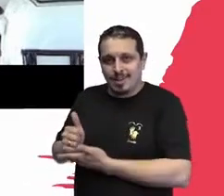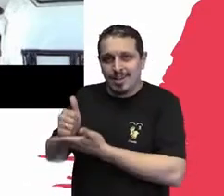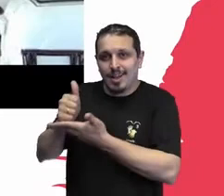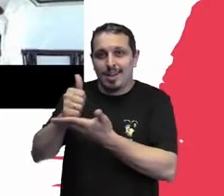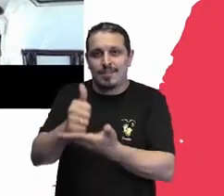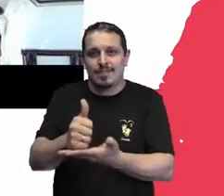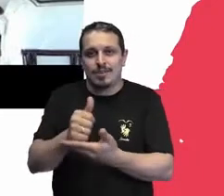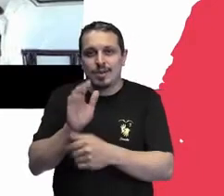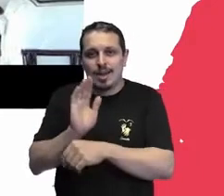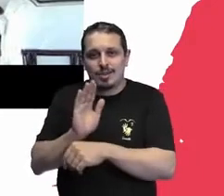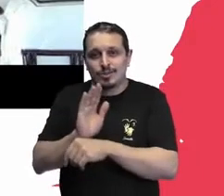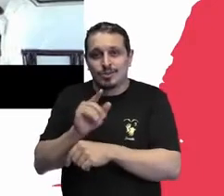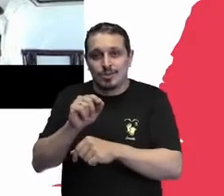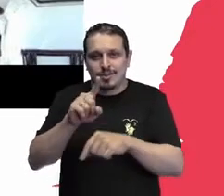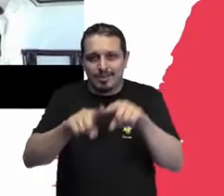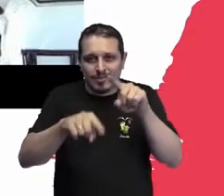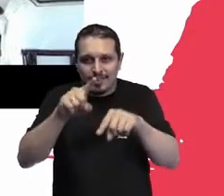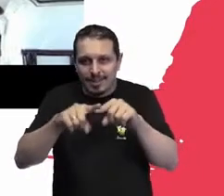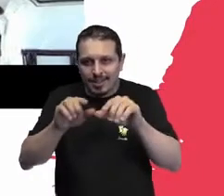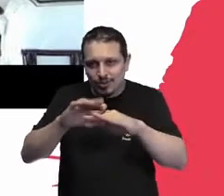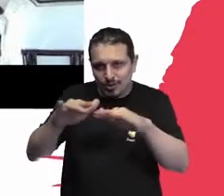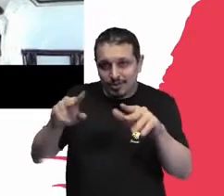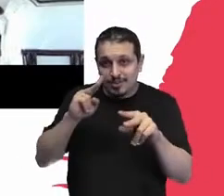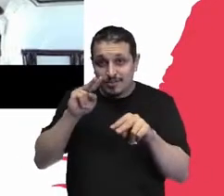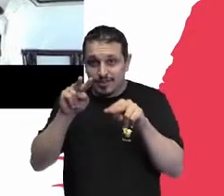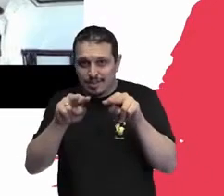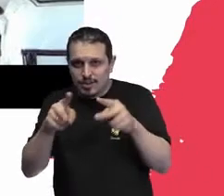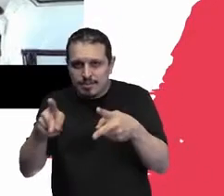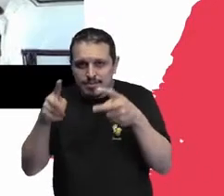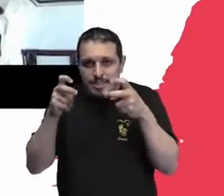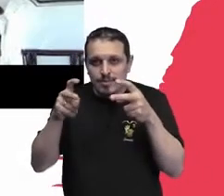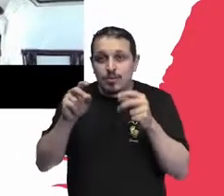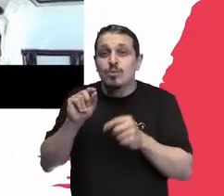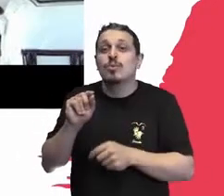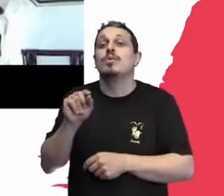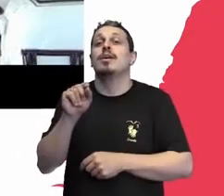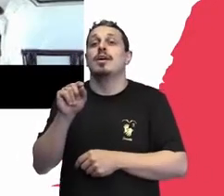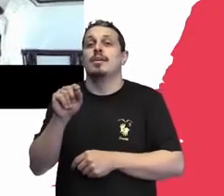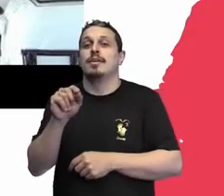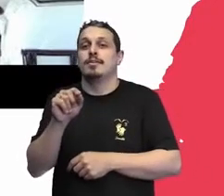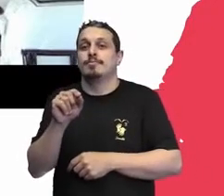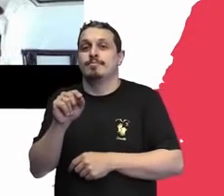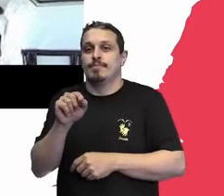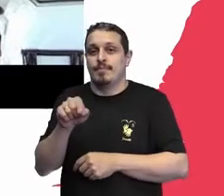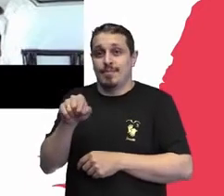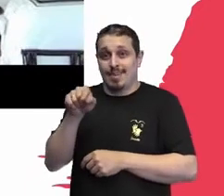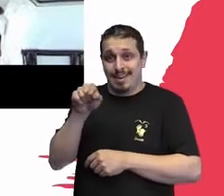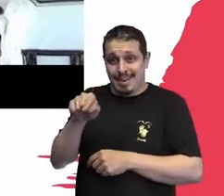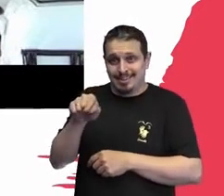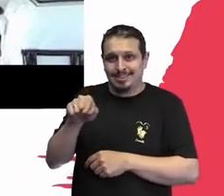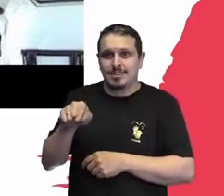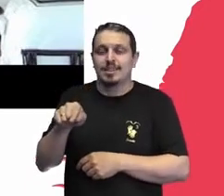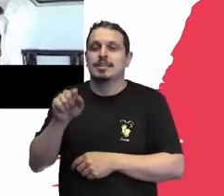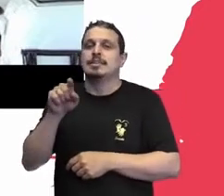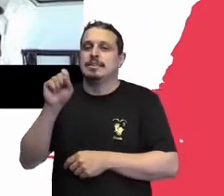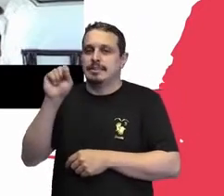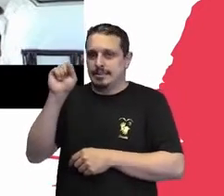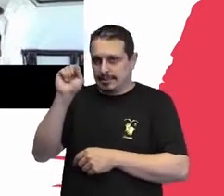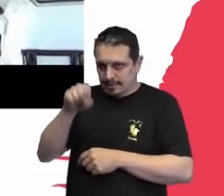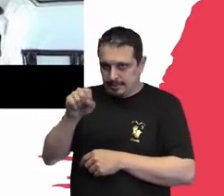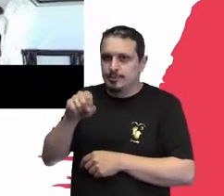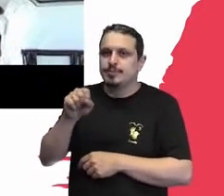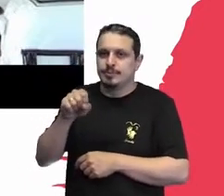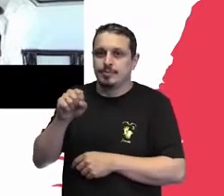tarefas. E aí vocês já vão sacando que tende a ser, a gente espera também com o nosso piloto